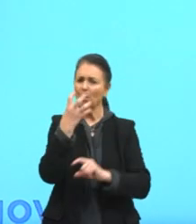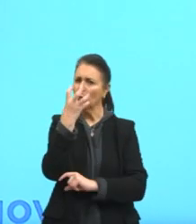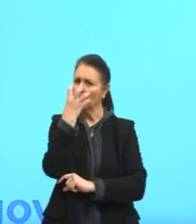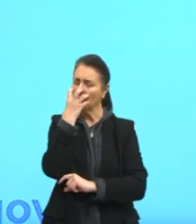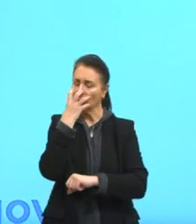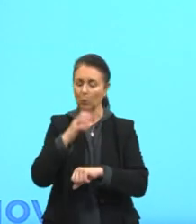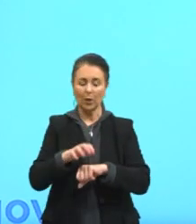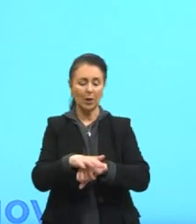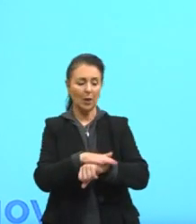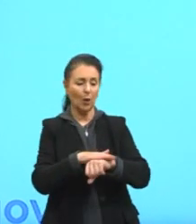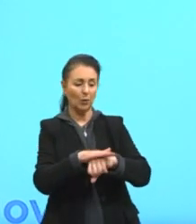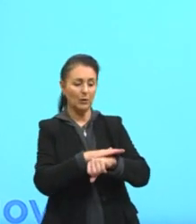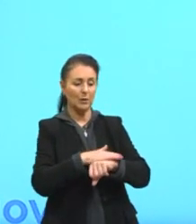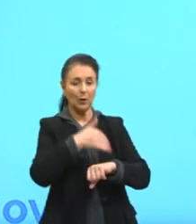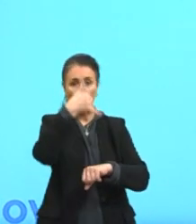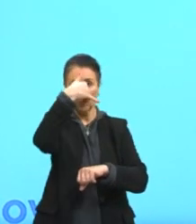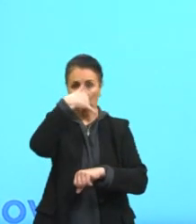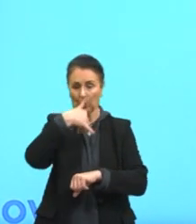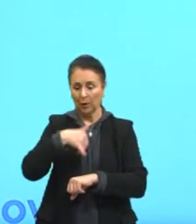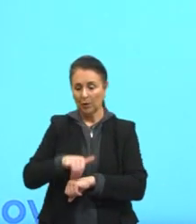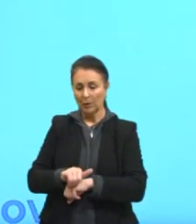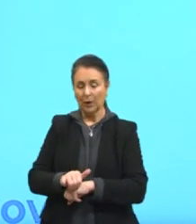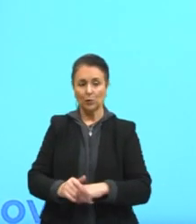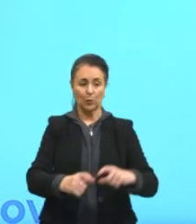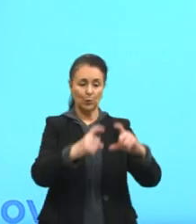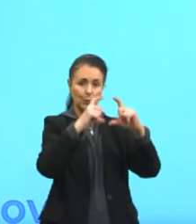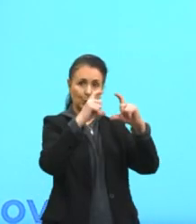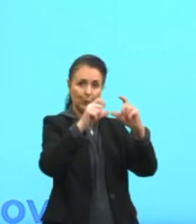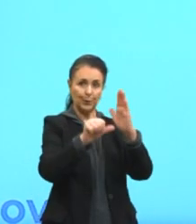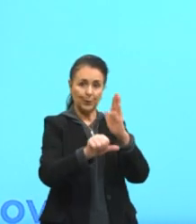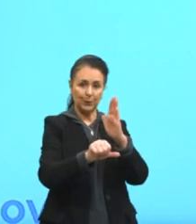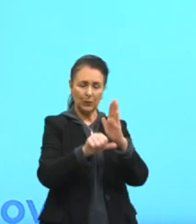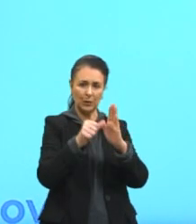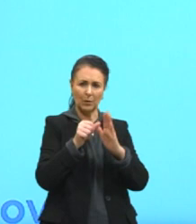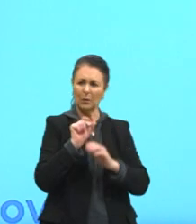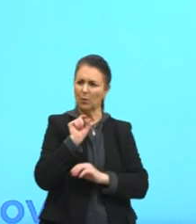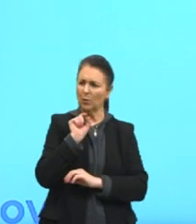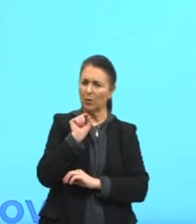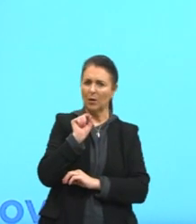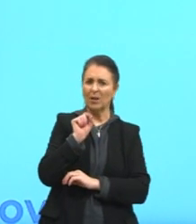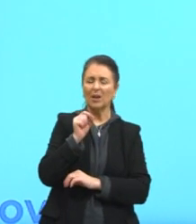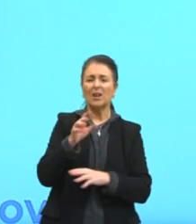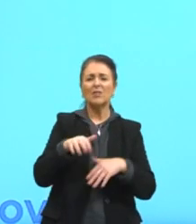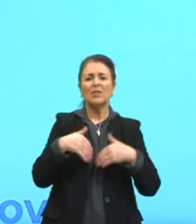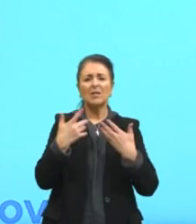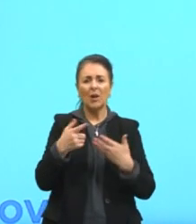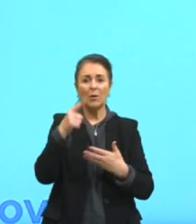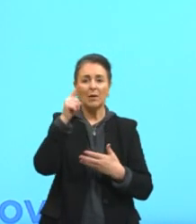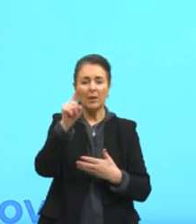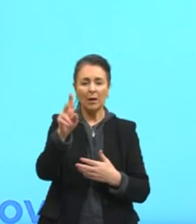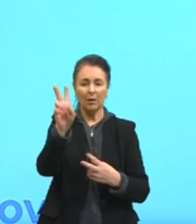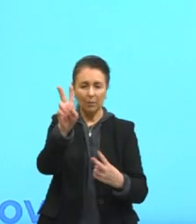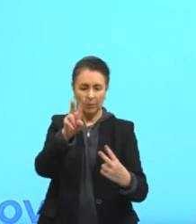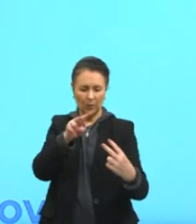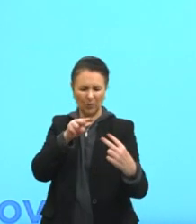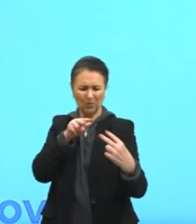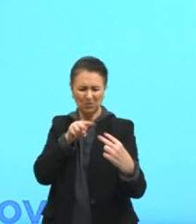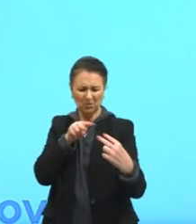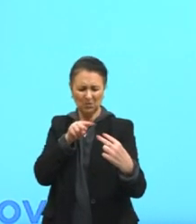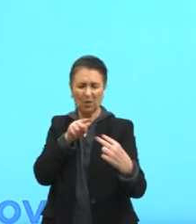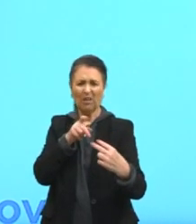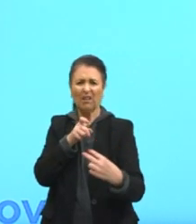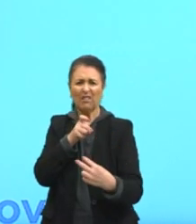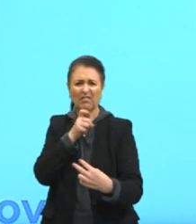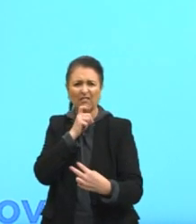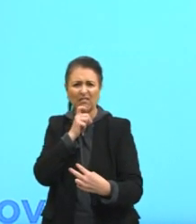conversando com um elefante. Lá no primeiro quadrinho ele diz. E foi então que ela me deu aquele olhar frio dela.